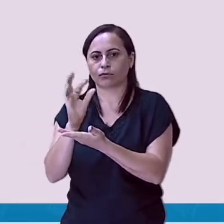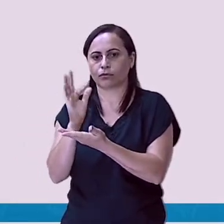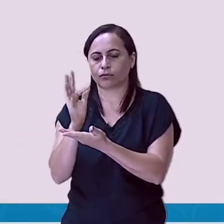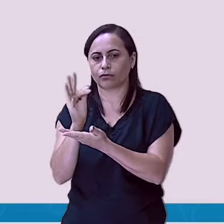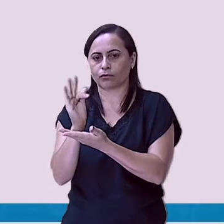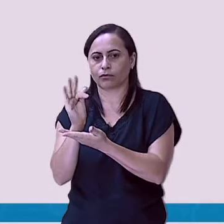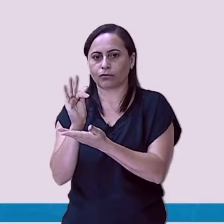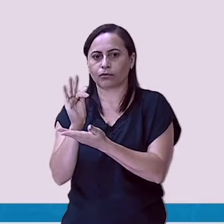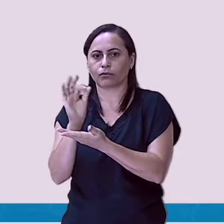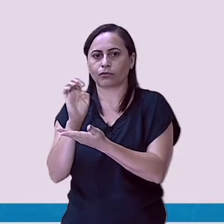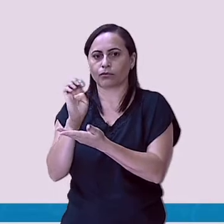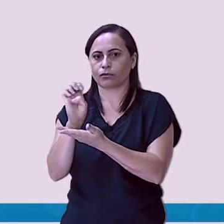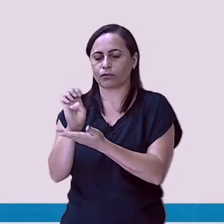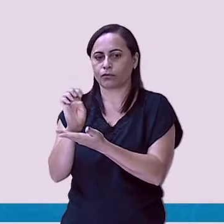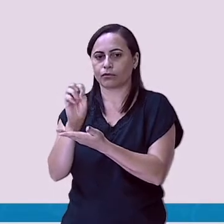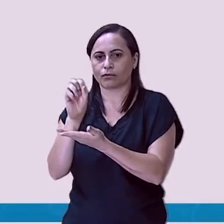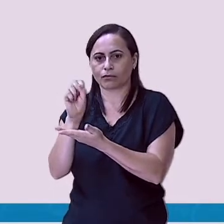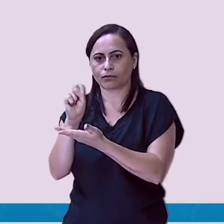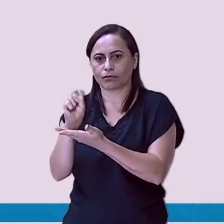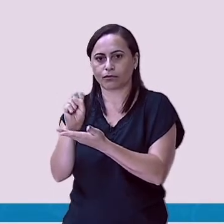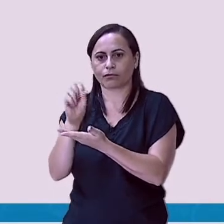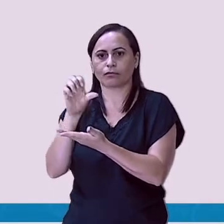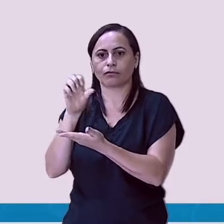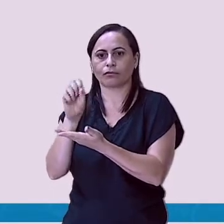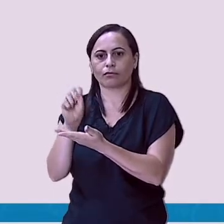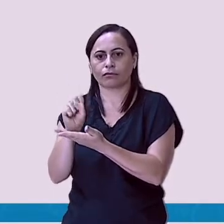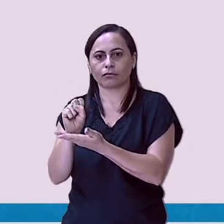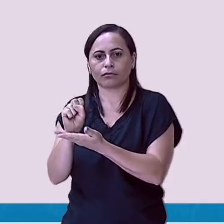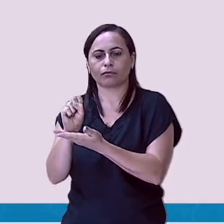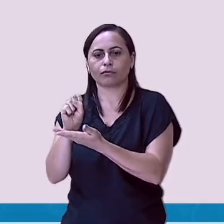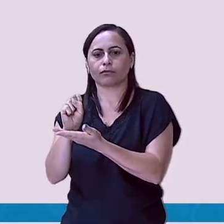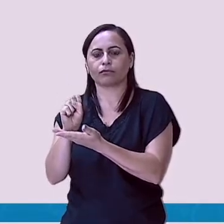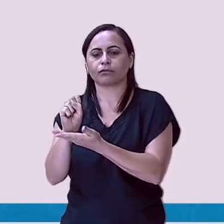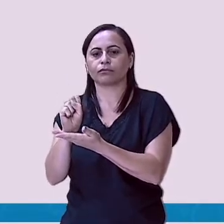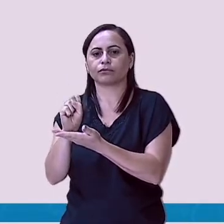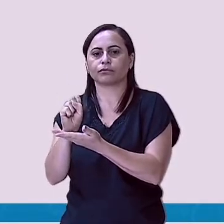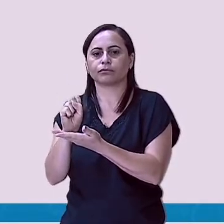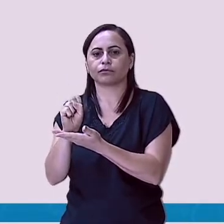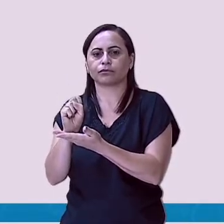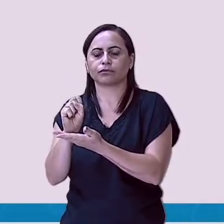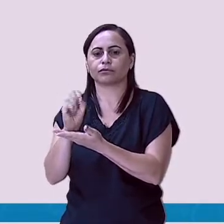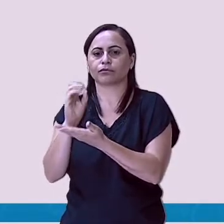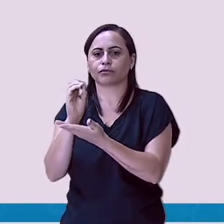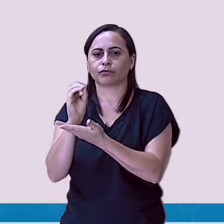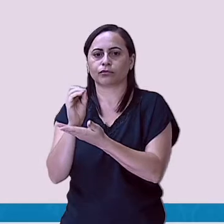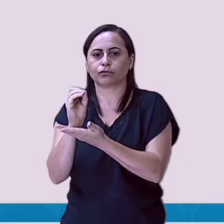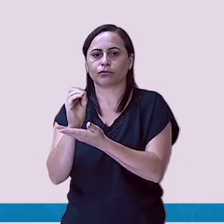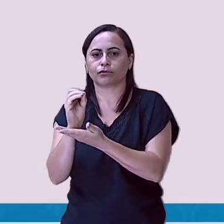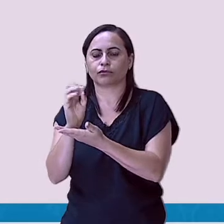O S. E o professor.